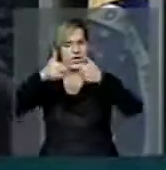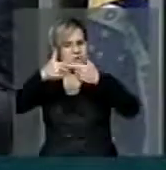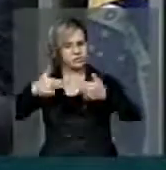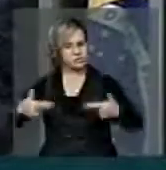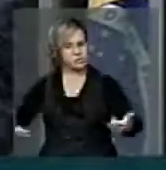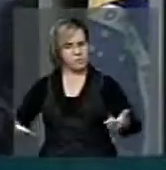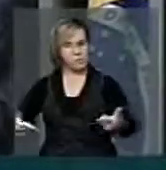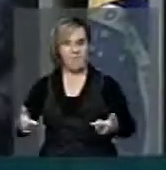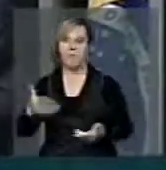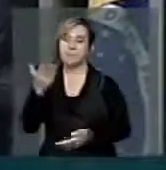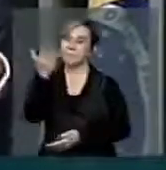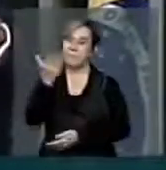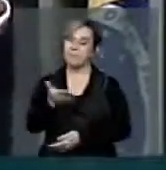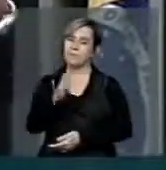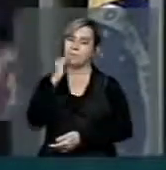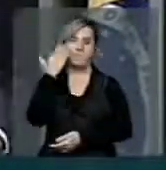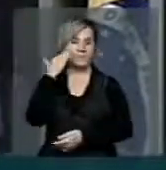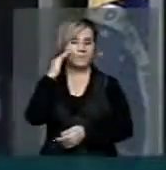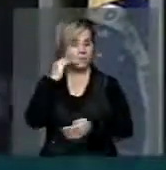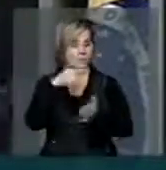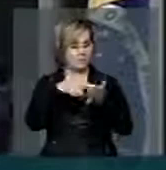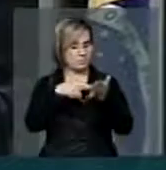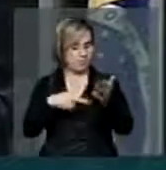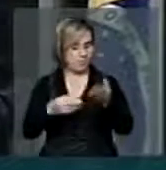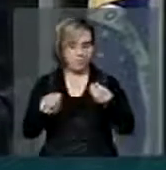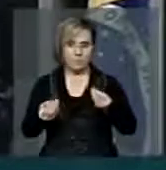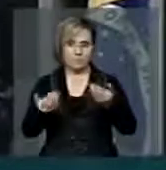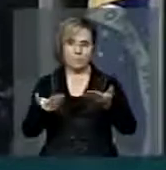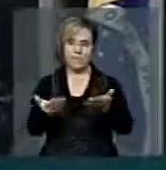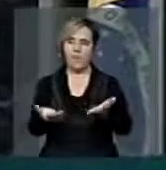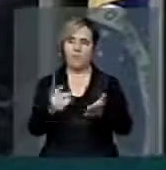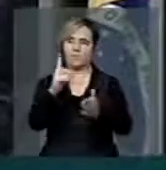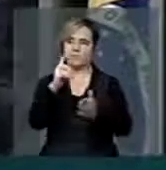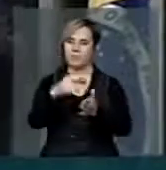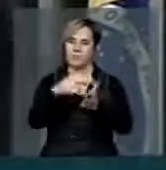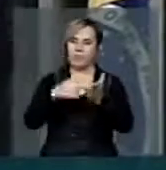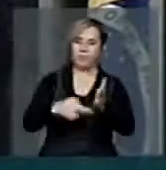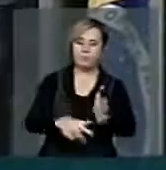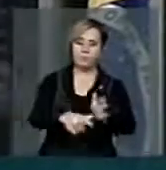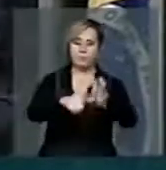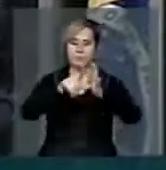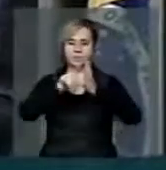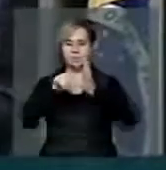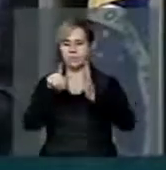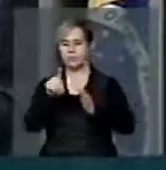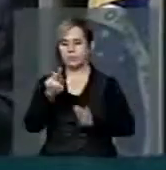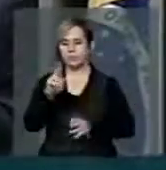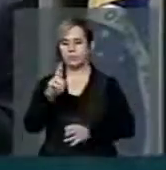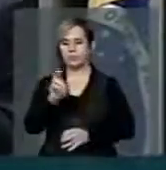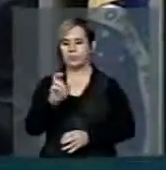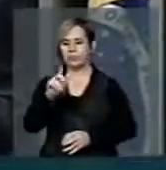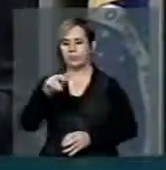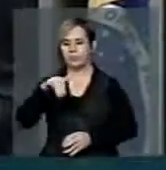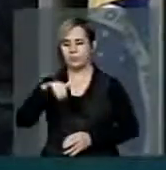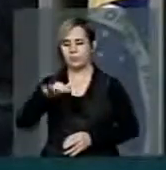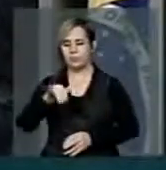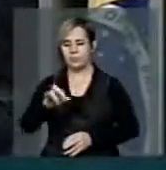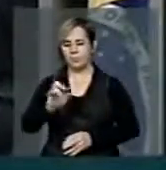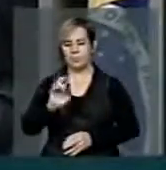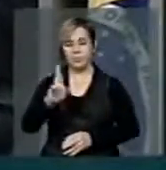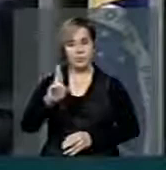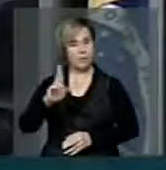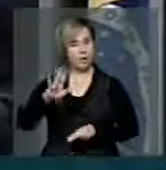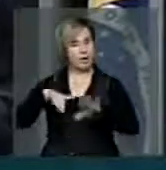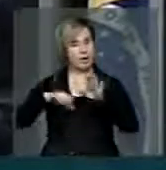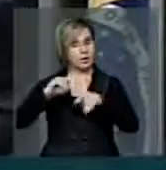entendendo isso, ofereceu então um relatório preliminar e na próxima semana, por certo, fará a leitura.